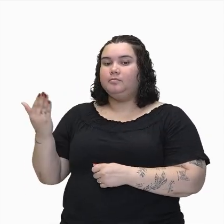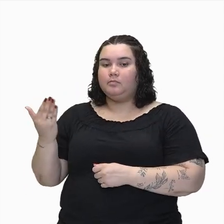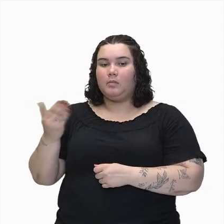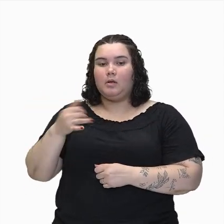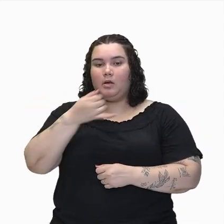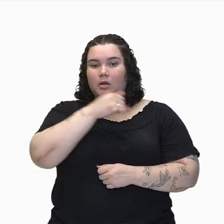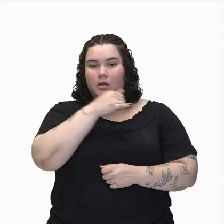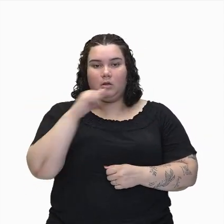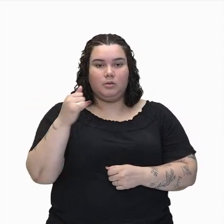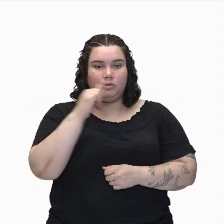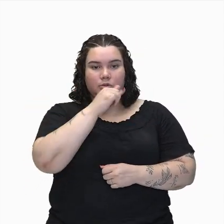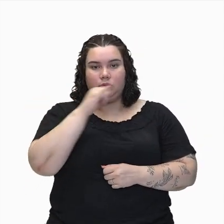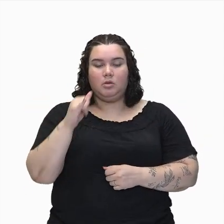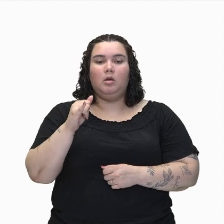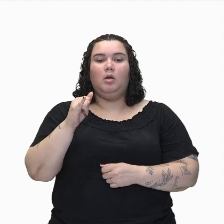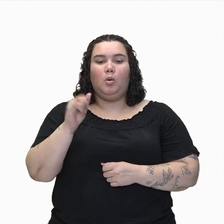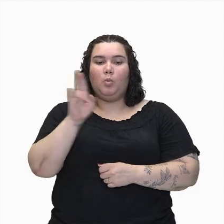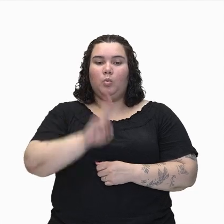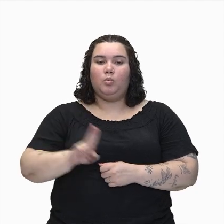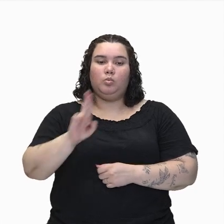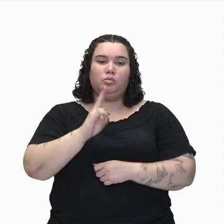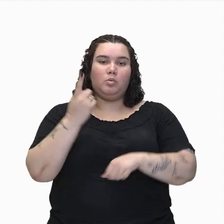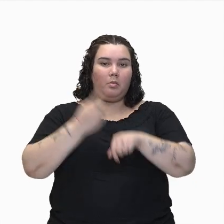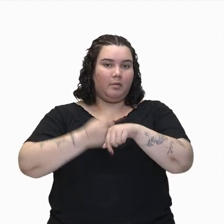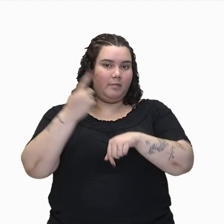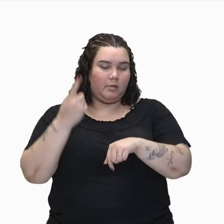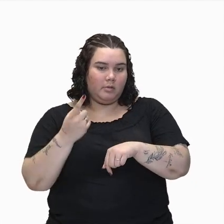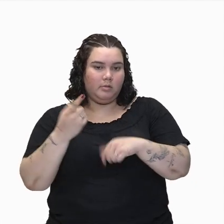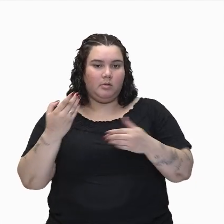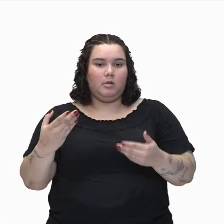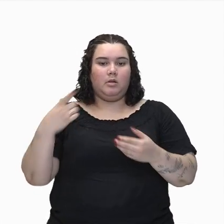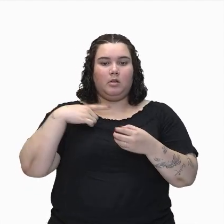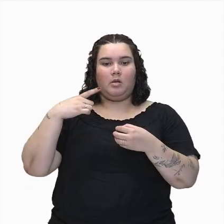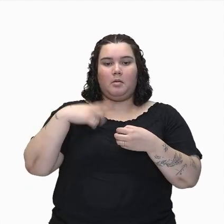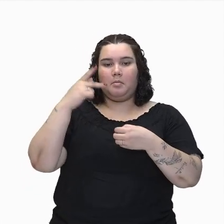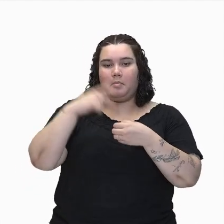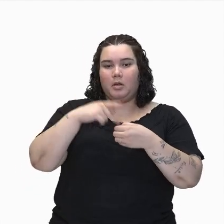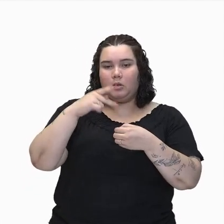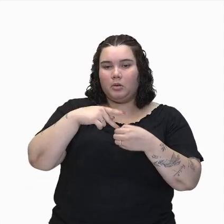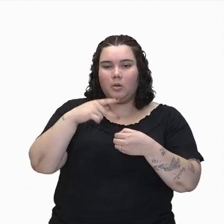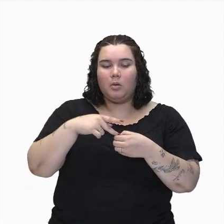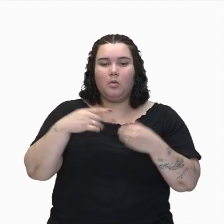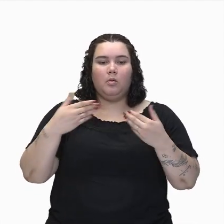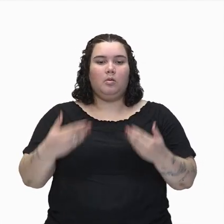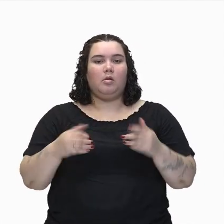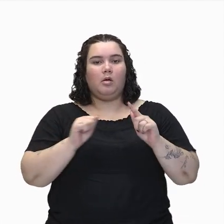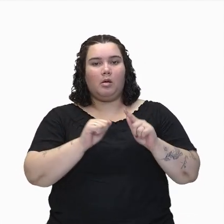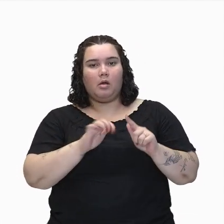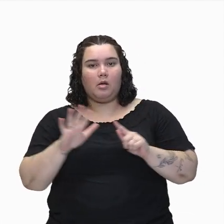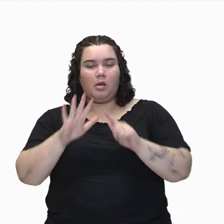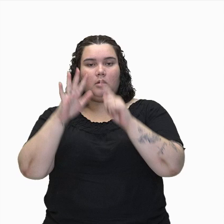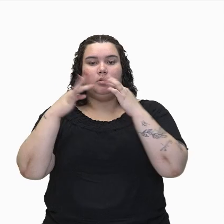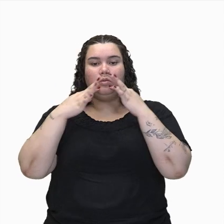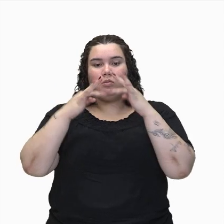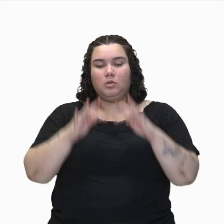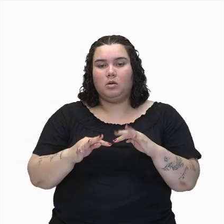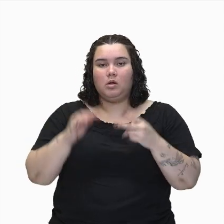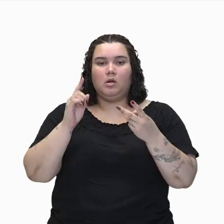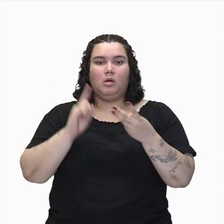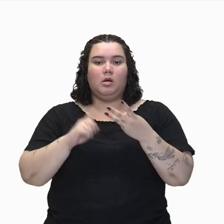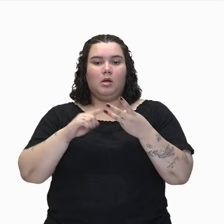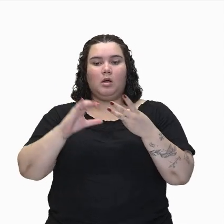não renováveis aí, tá, pessoal? Tem o carvão, tem a energia nuclear, tem o gás natural, tem o